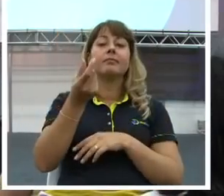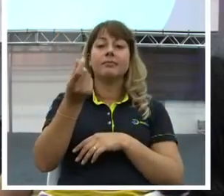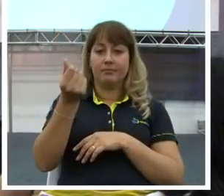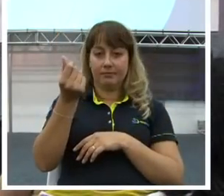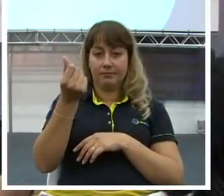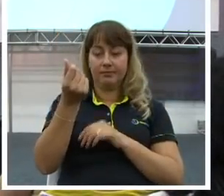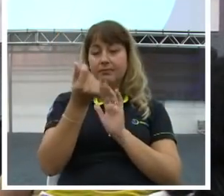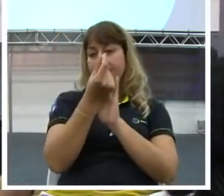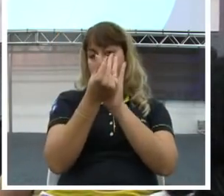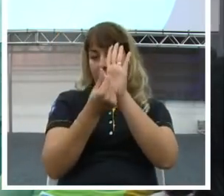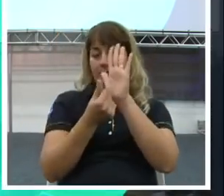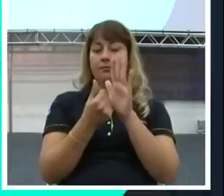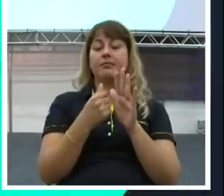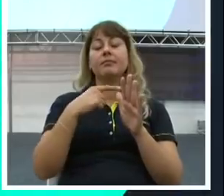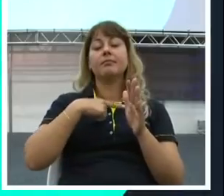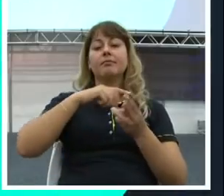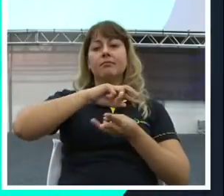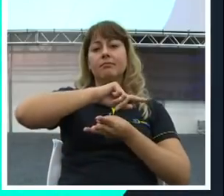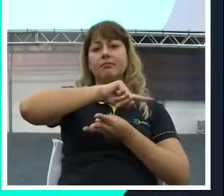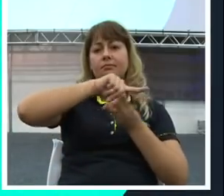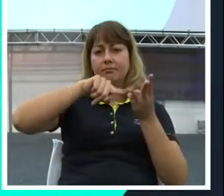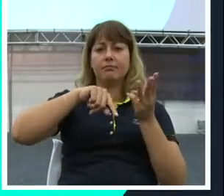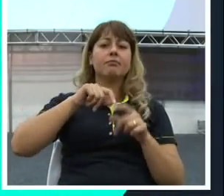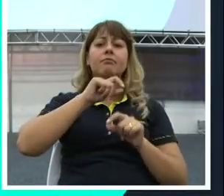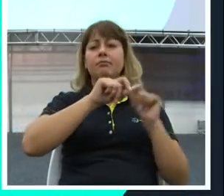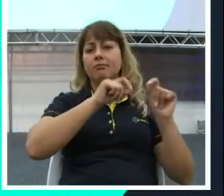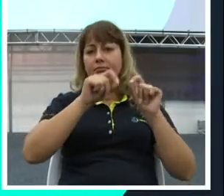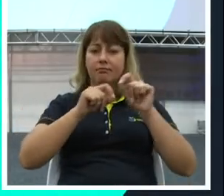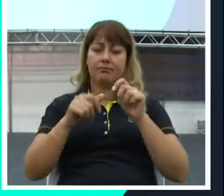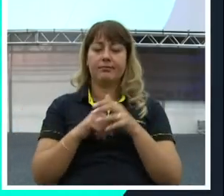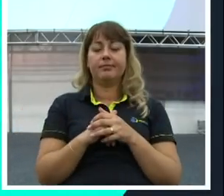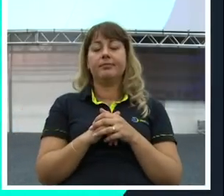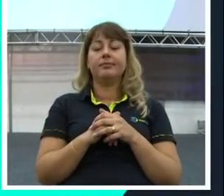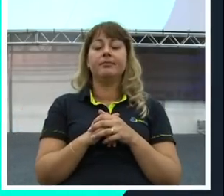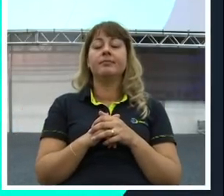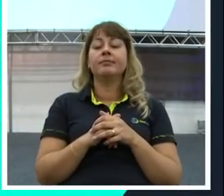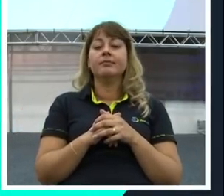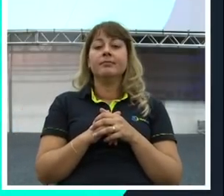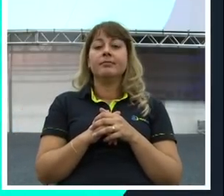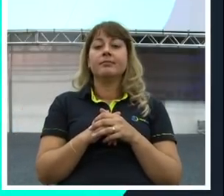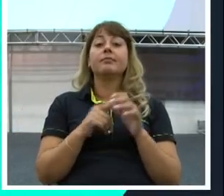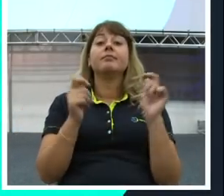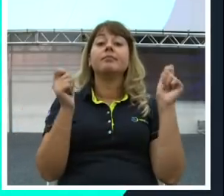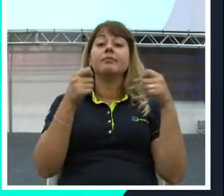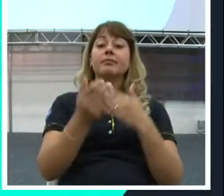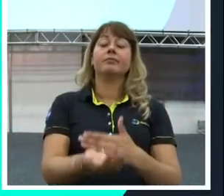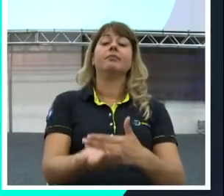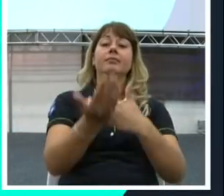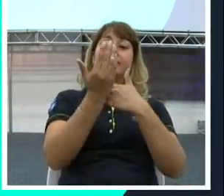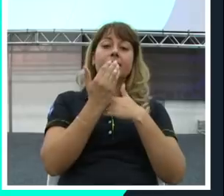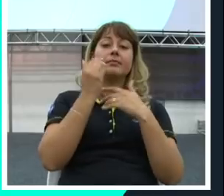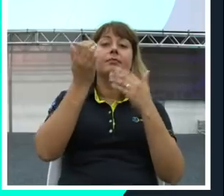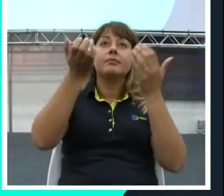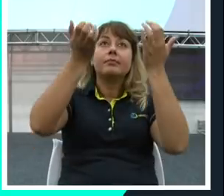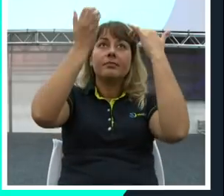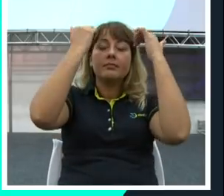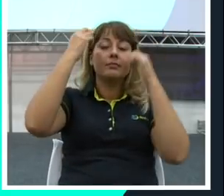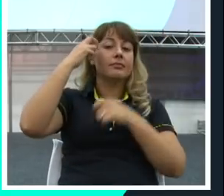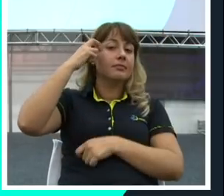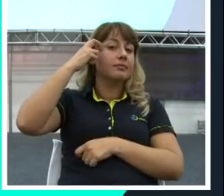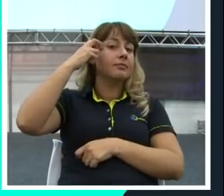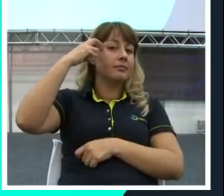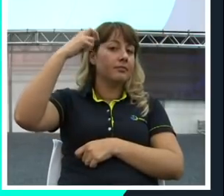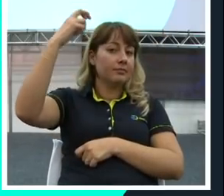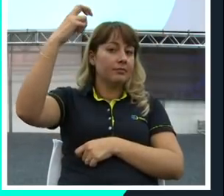inteligências financeiras. O que que são as múltiplas inteligências financeiras? Como a inteligência financeira é